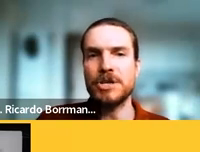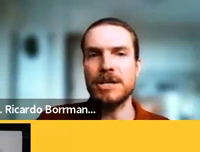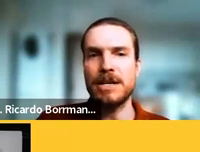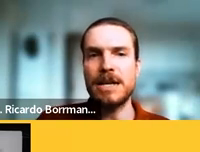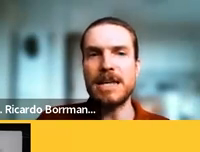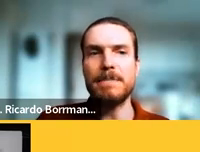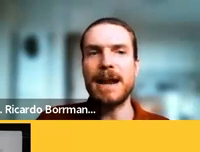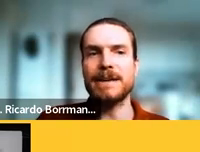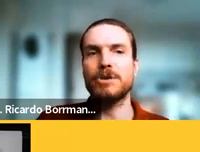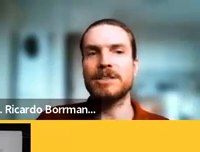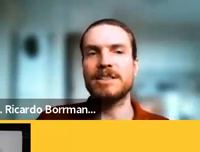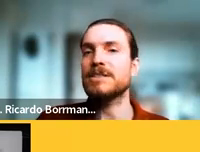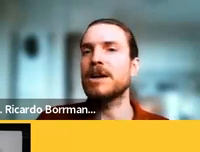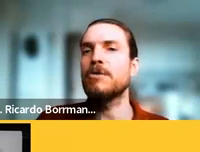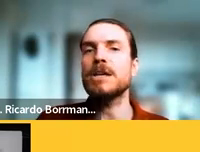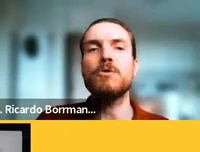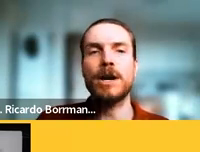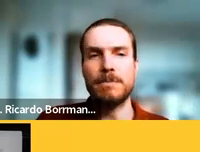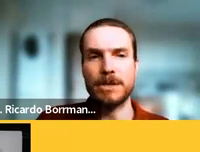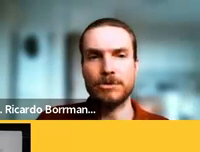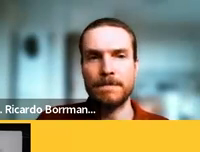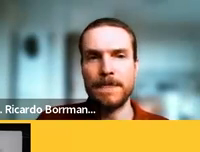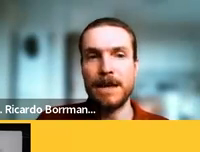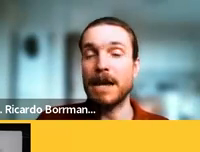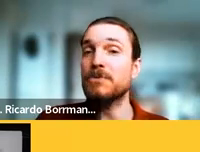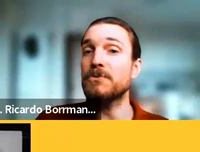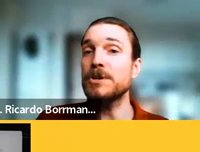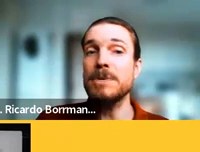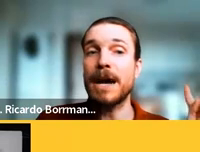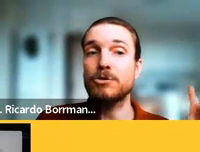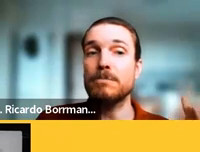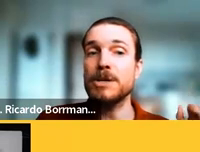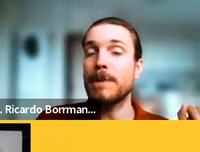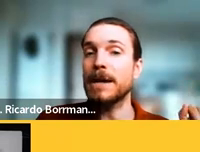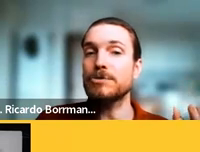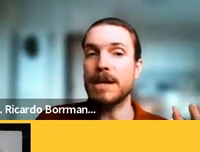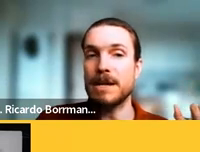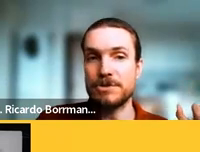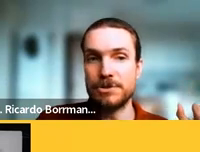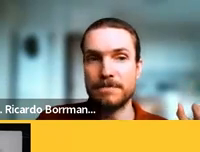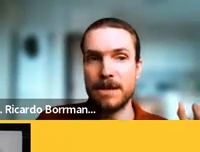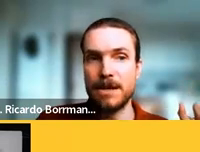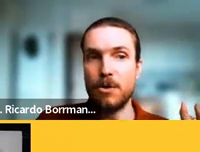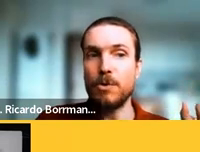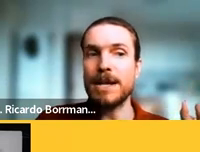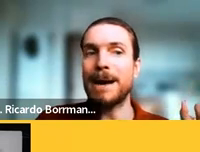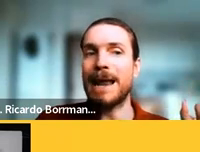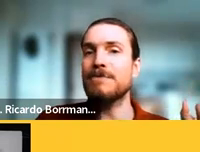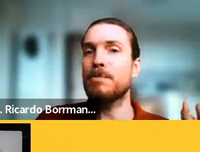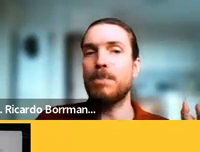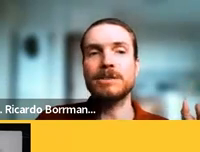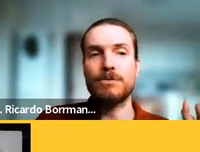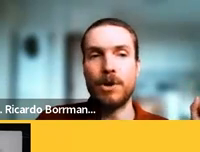simpatia e que merece nossa atenção e encorajamento refiro-me a Tobias Barreto de Menezes o